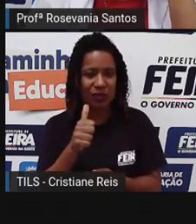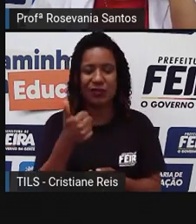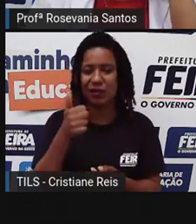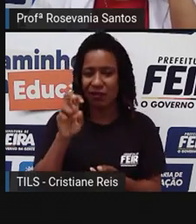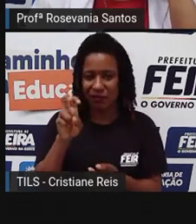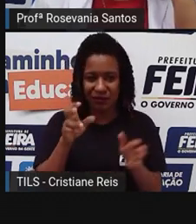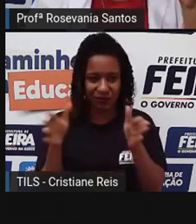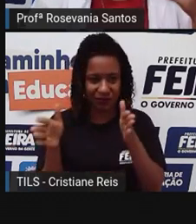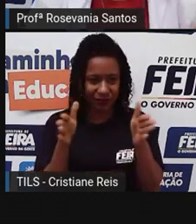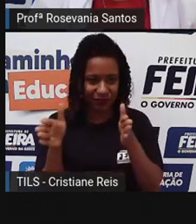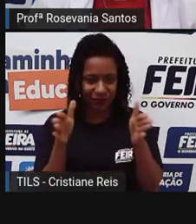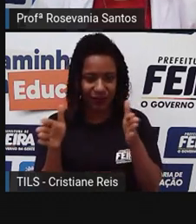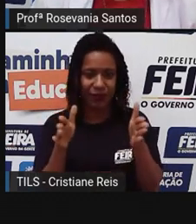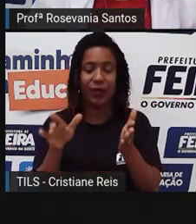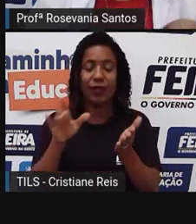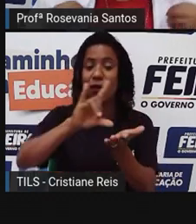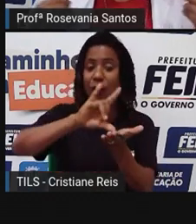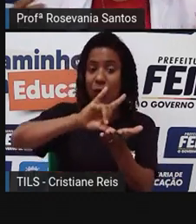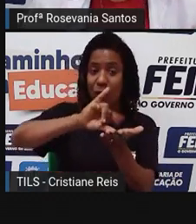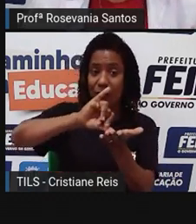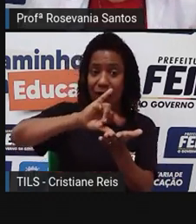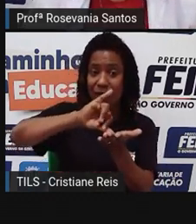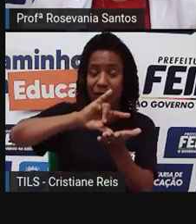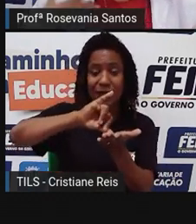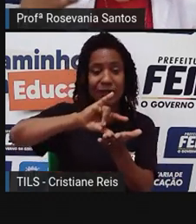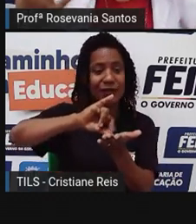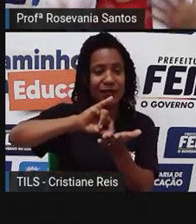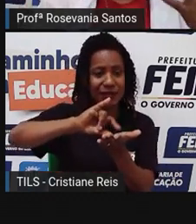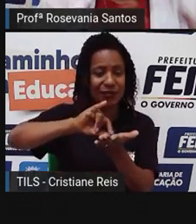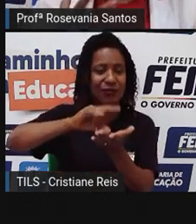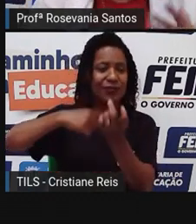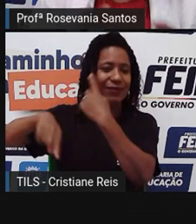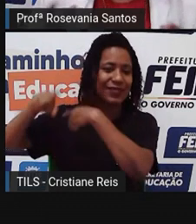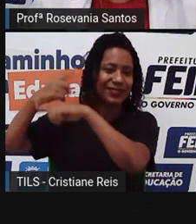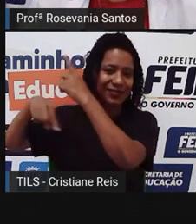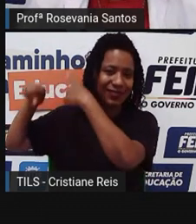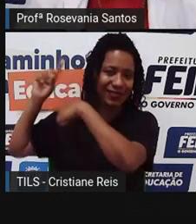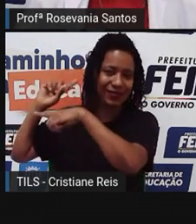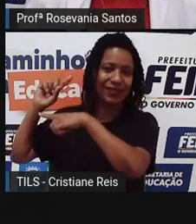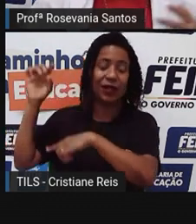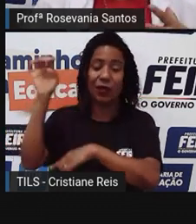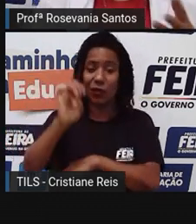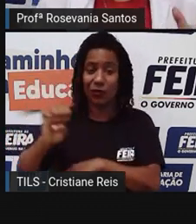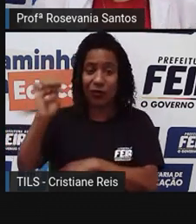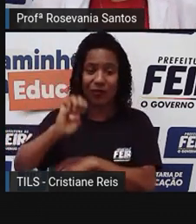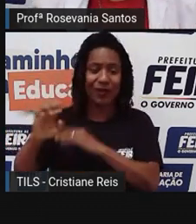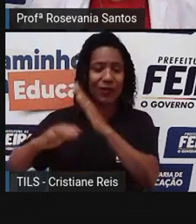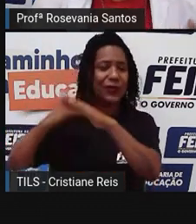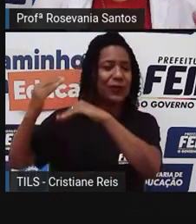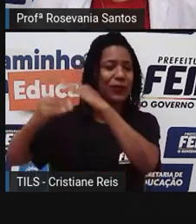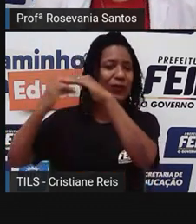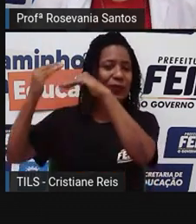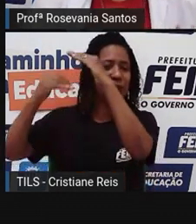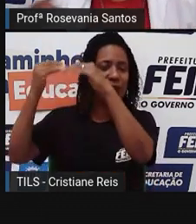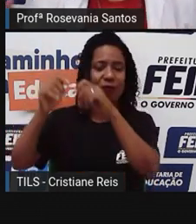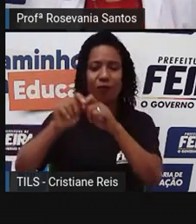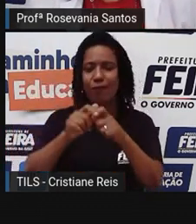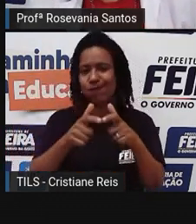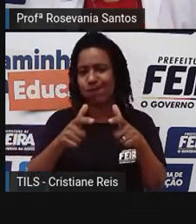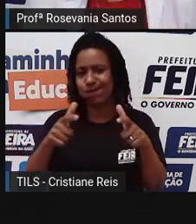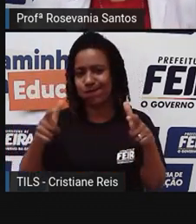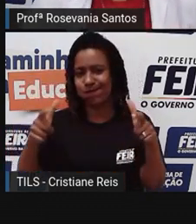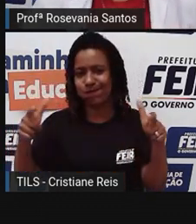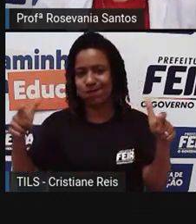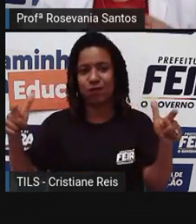XV. É claro que o capitalismo está até hoje, mas os primórdios dele, vamos dizer assim, Onde ele começou a se fomentar essa ideia de